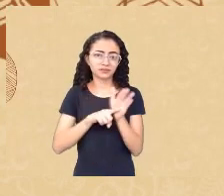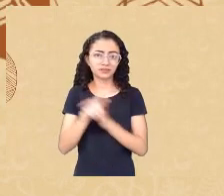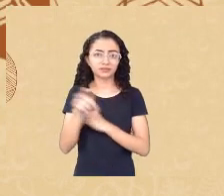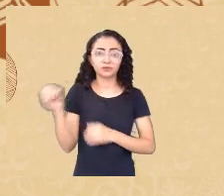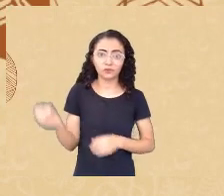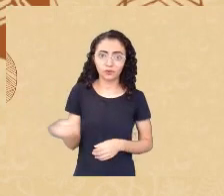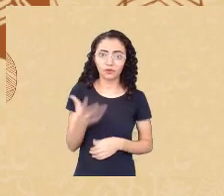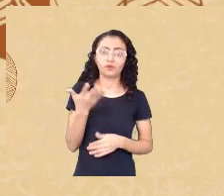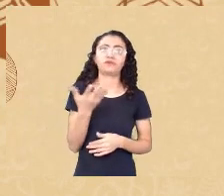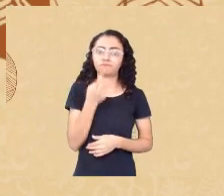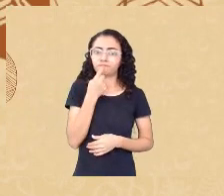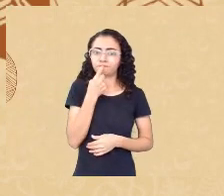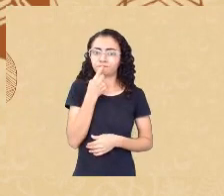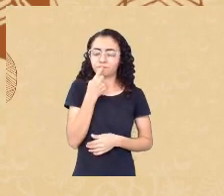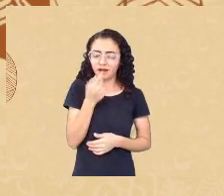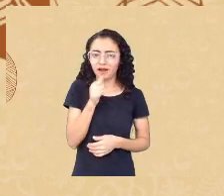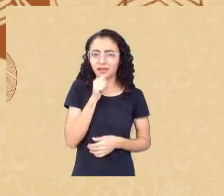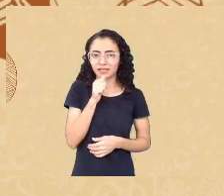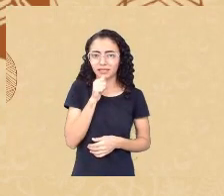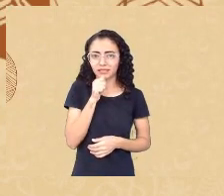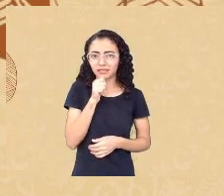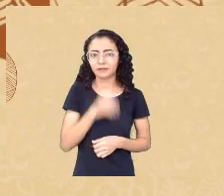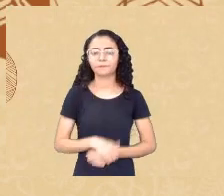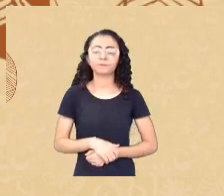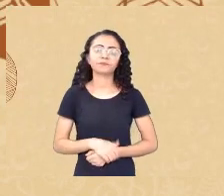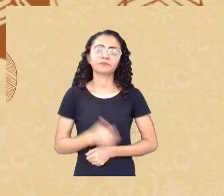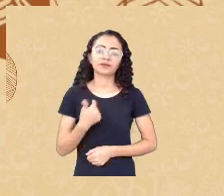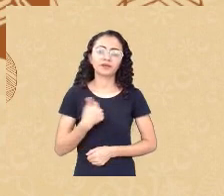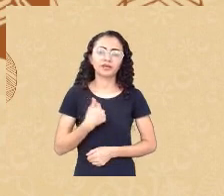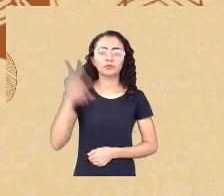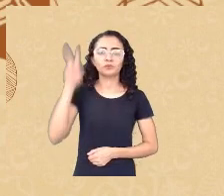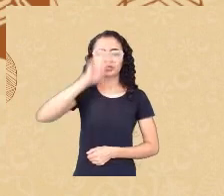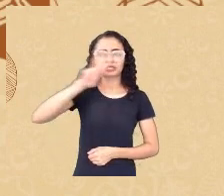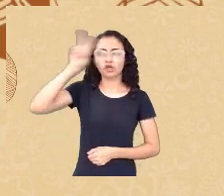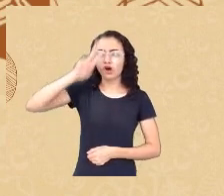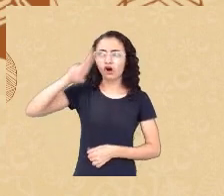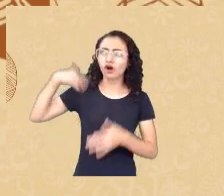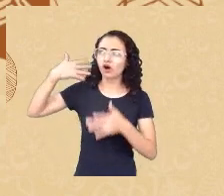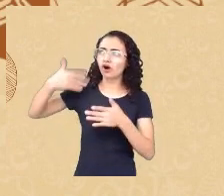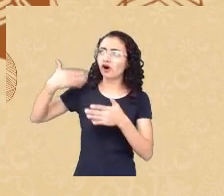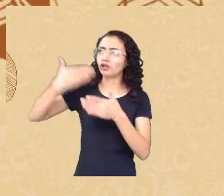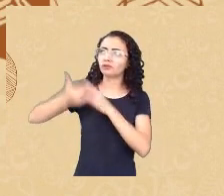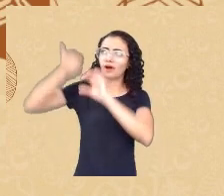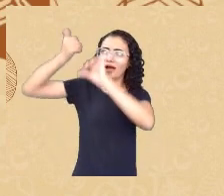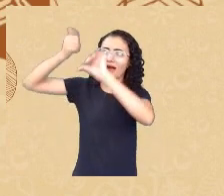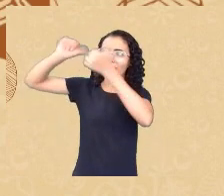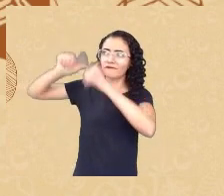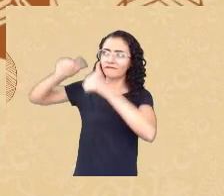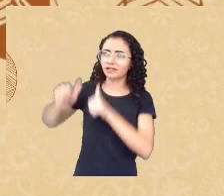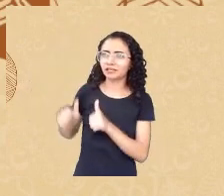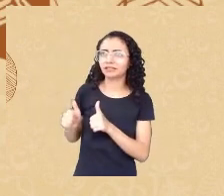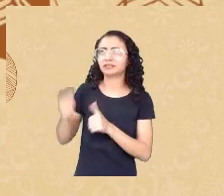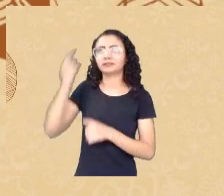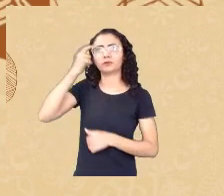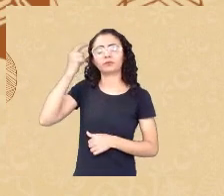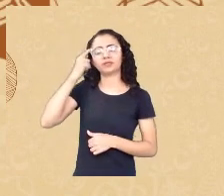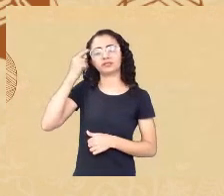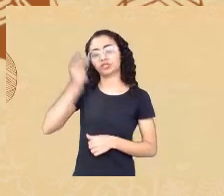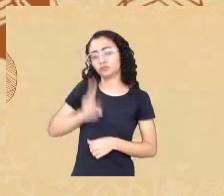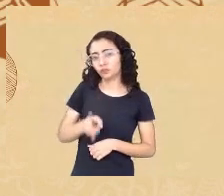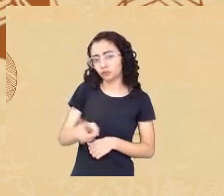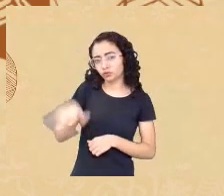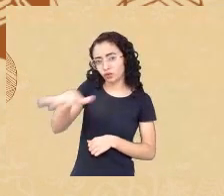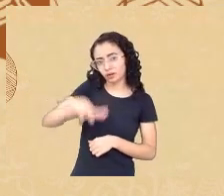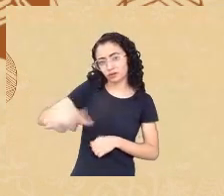mesmo de revisitar toda a minha trajetória inclusive já me questionei muito se eu continuarei na área de avaliação psicológica e tudo mais